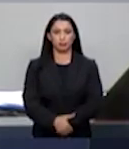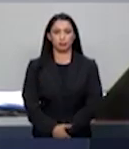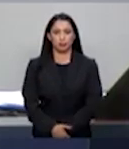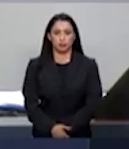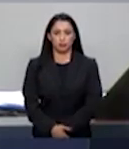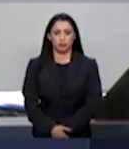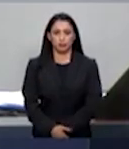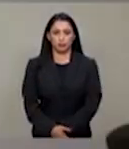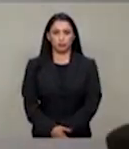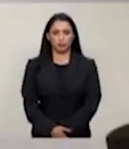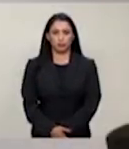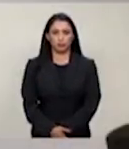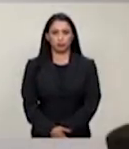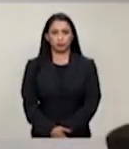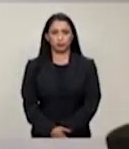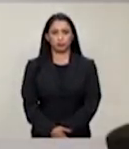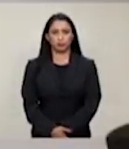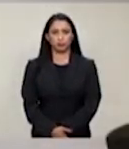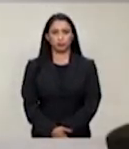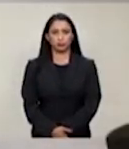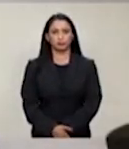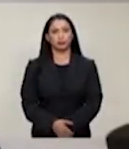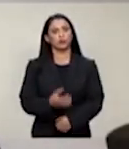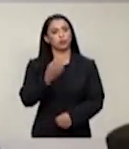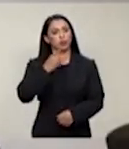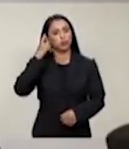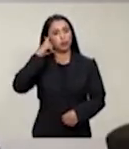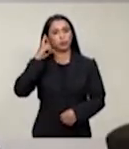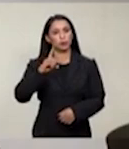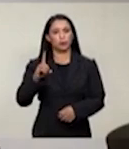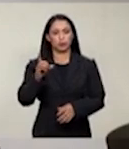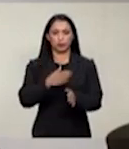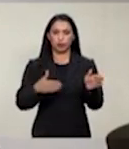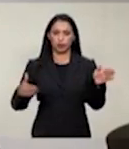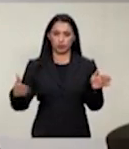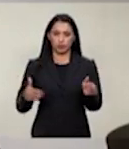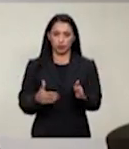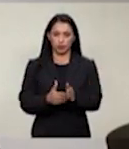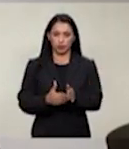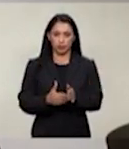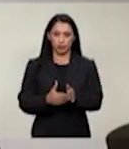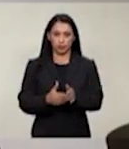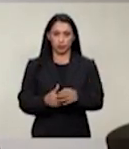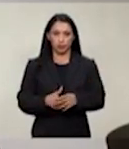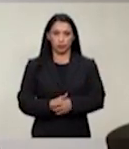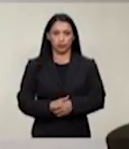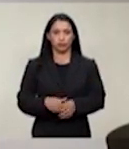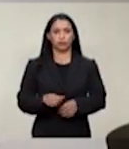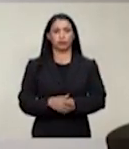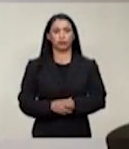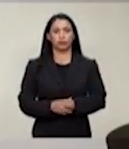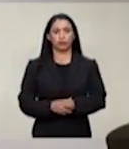Bom dia a todas, todos e todos. Agradeço o